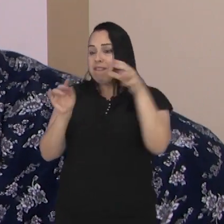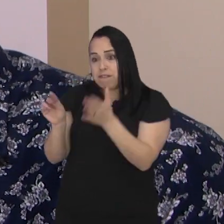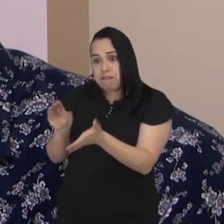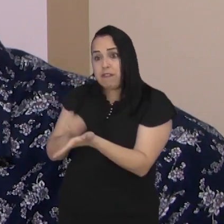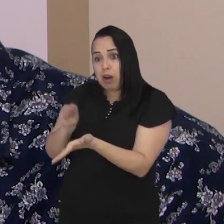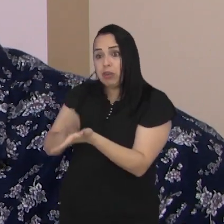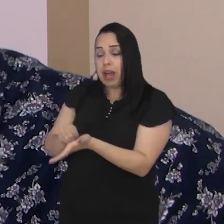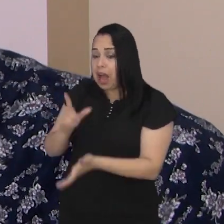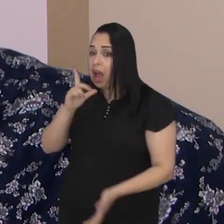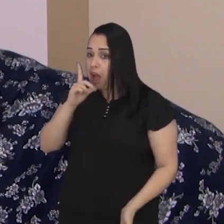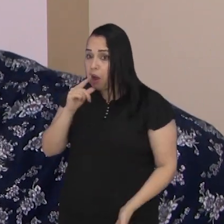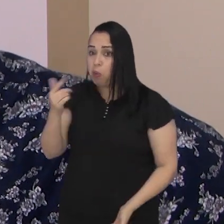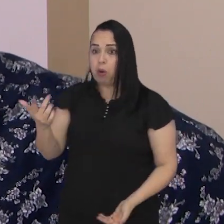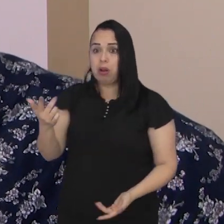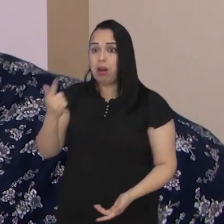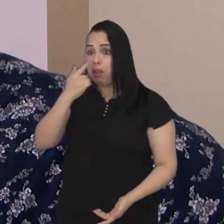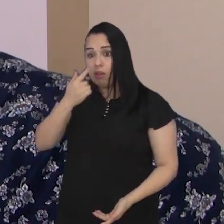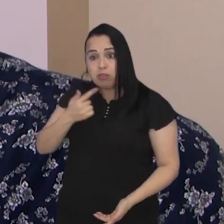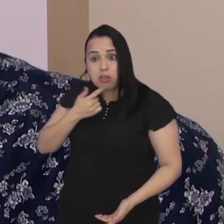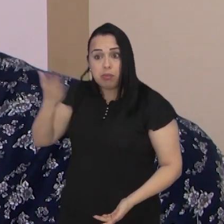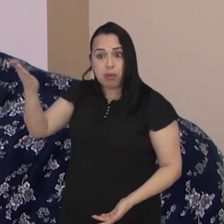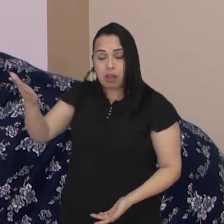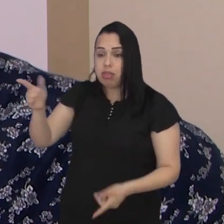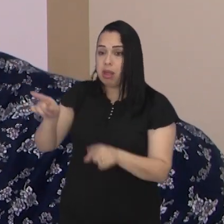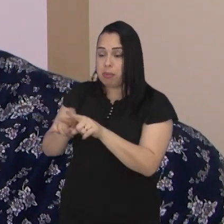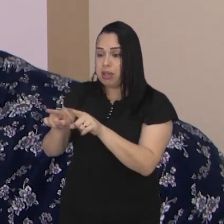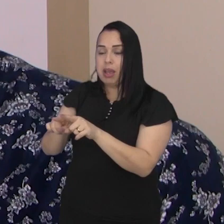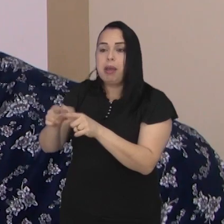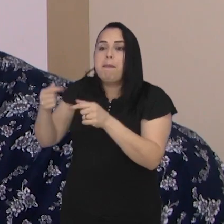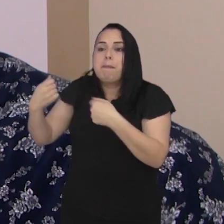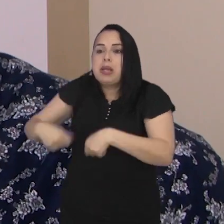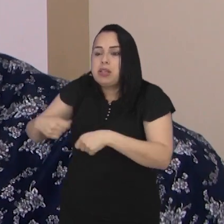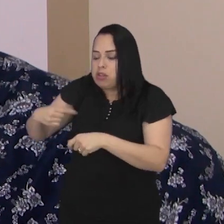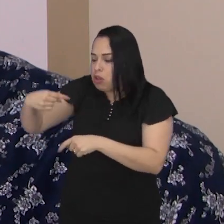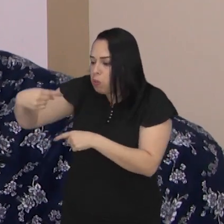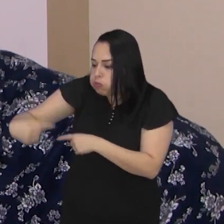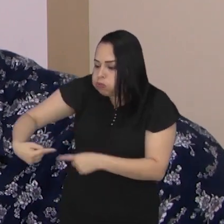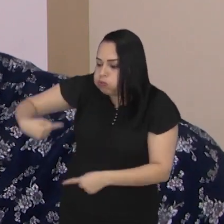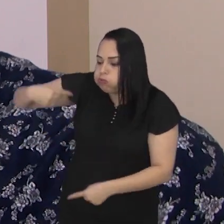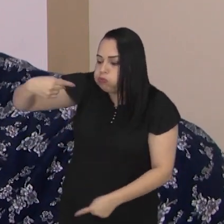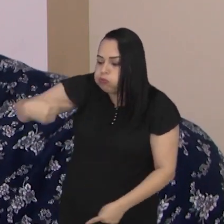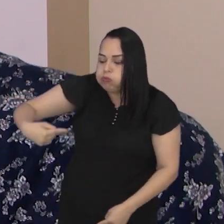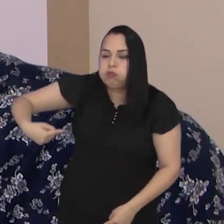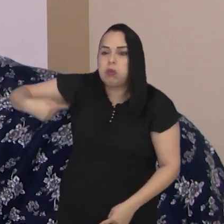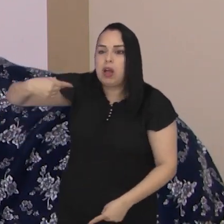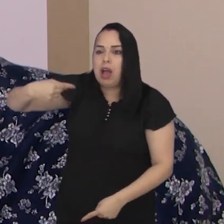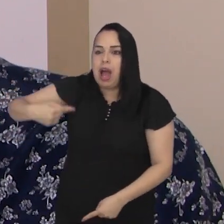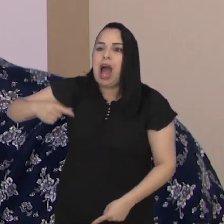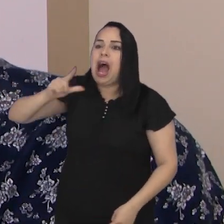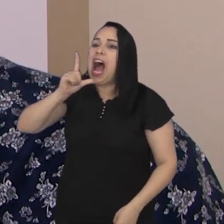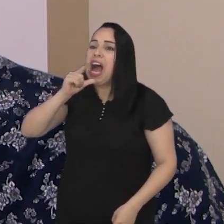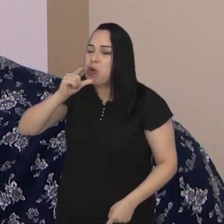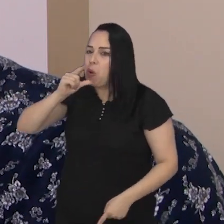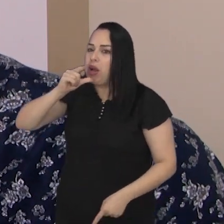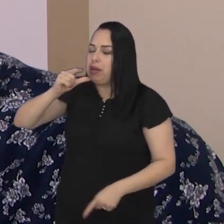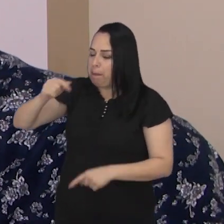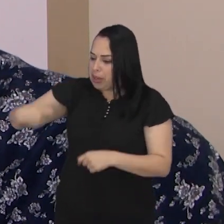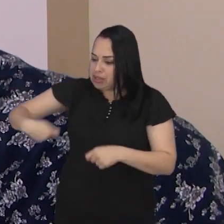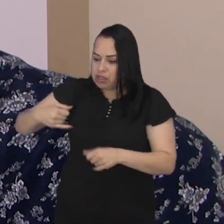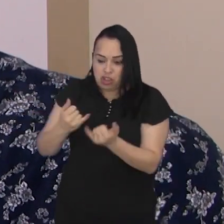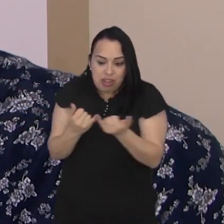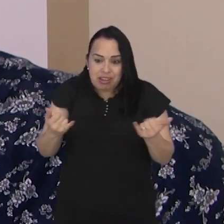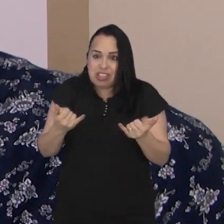de Ojea de Melo, por exemplo, nós temos lá poços artesianos, bombas que dependem da energia para levar a água até as